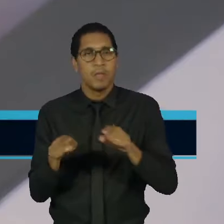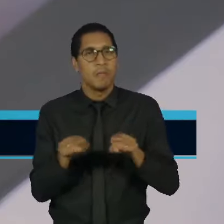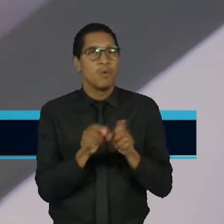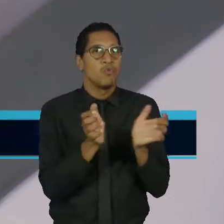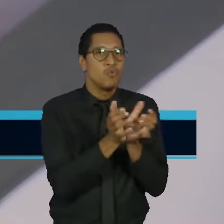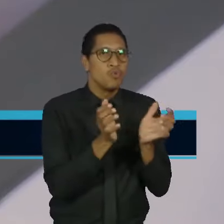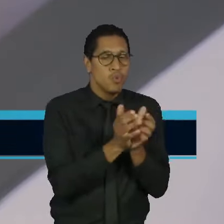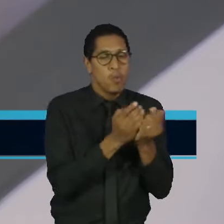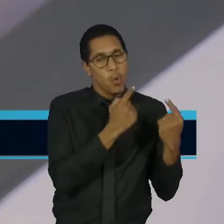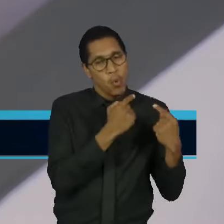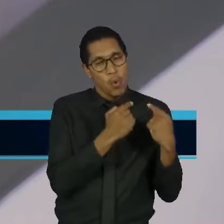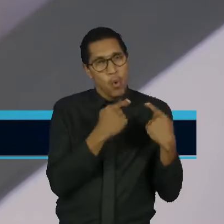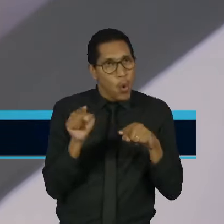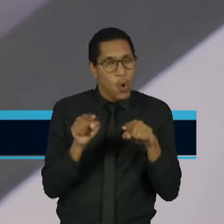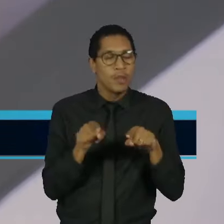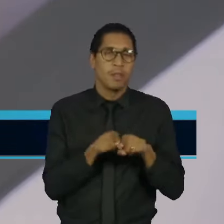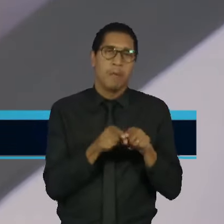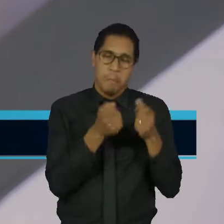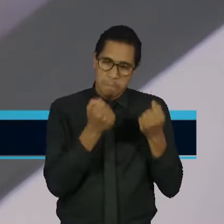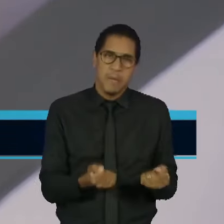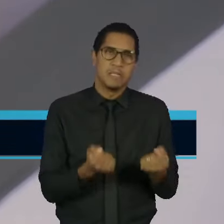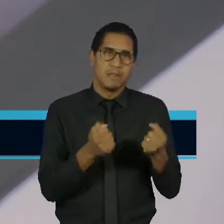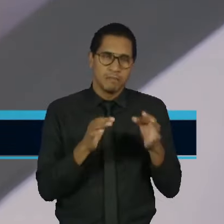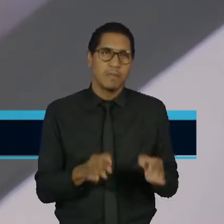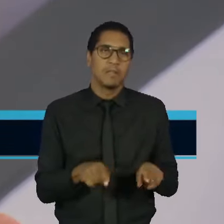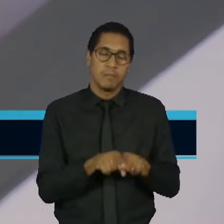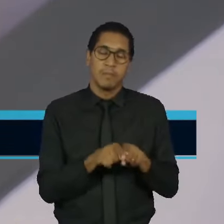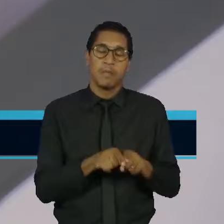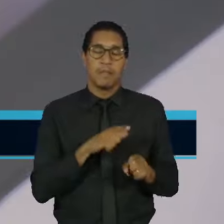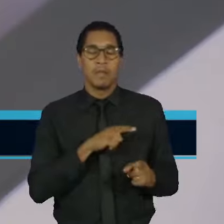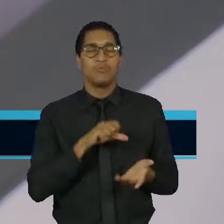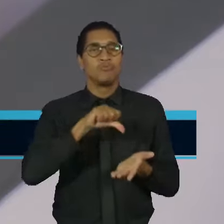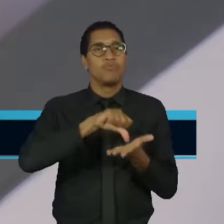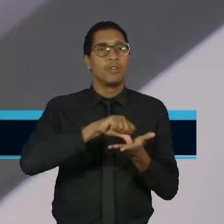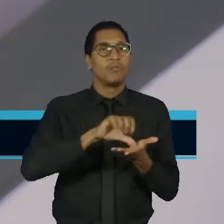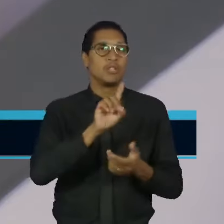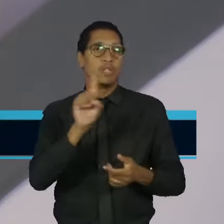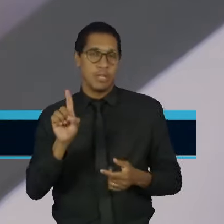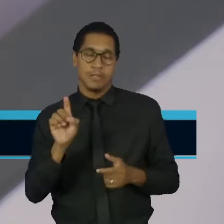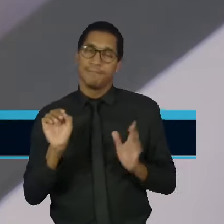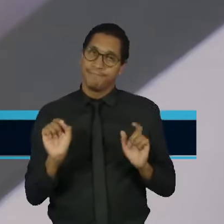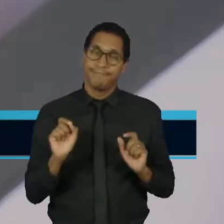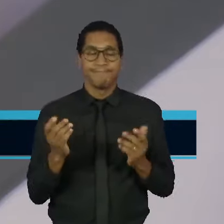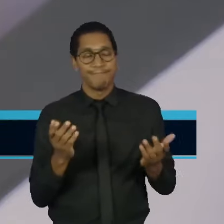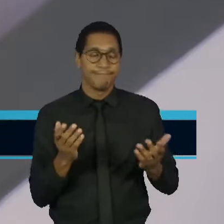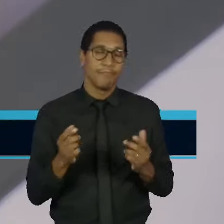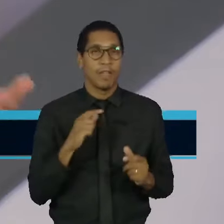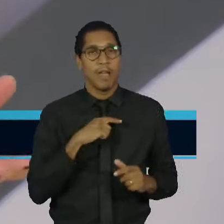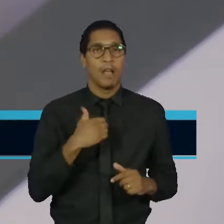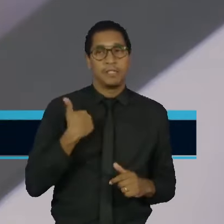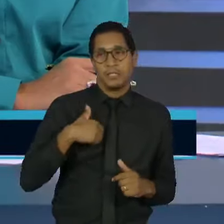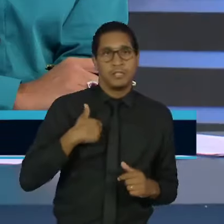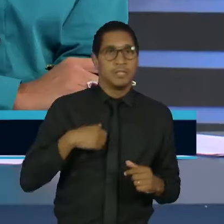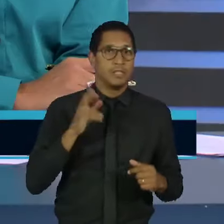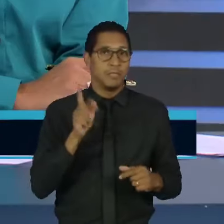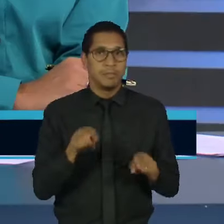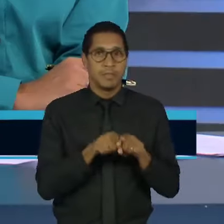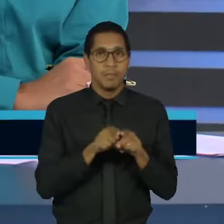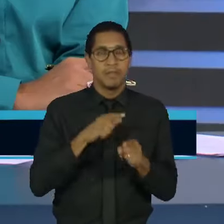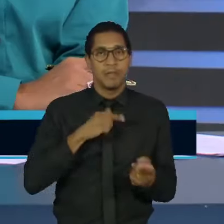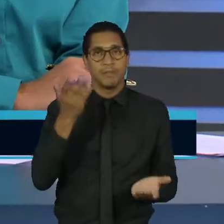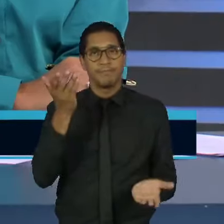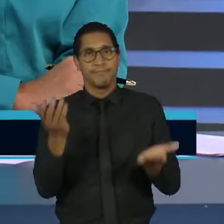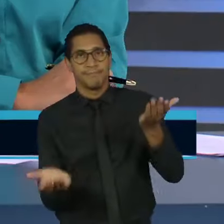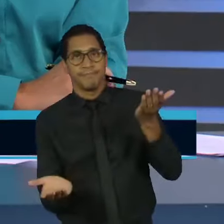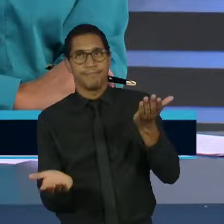mobilizada do que os partidos de centro-direita. Isso tem levado a que a Argentina viva nesse pêndulo, governos de esquerda e